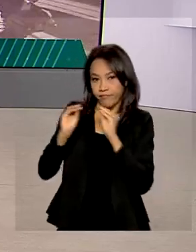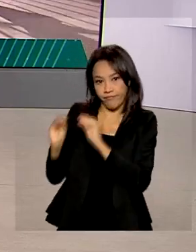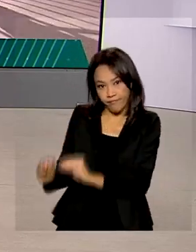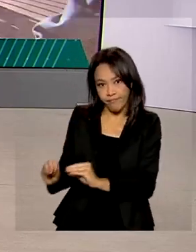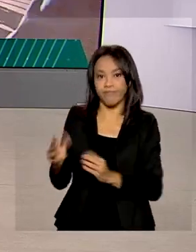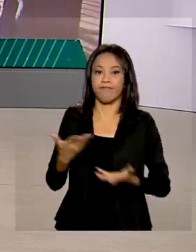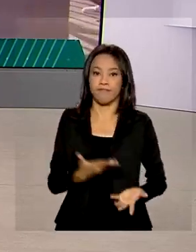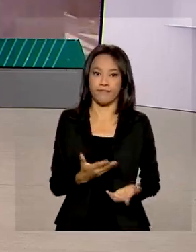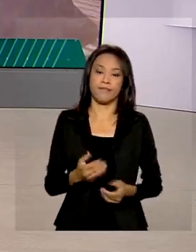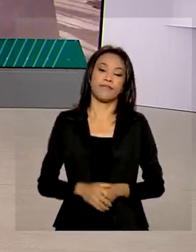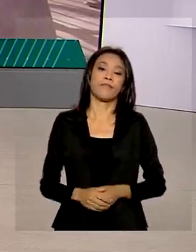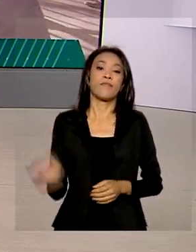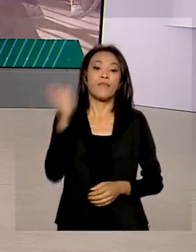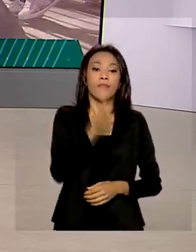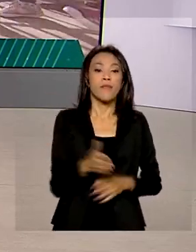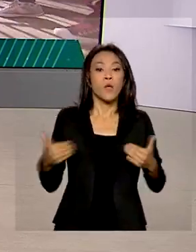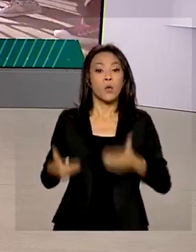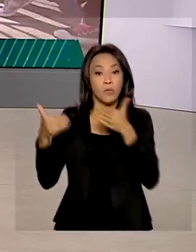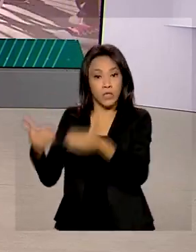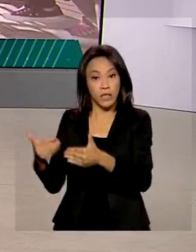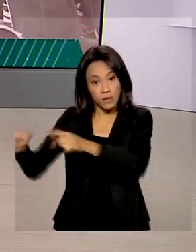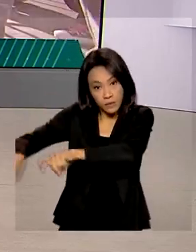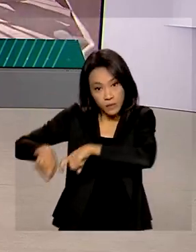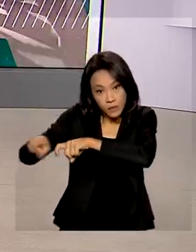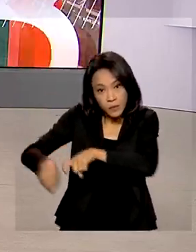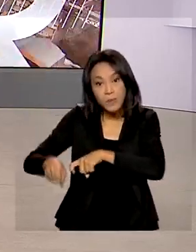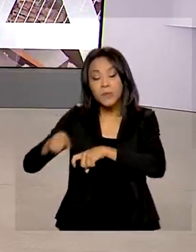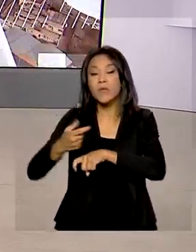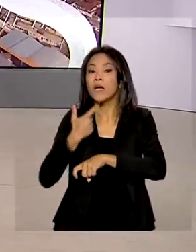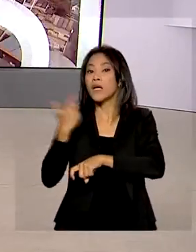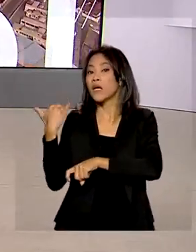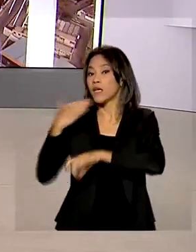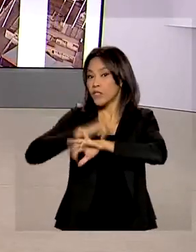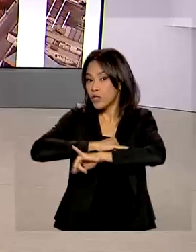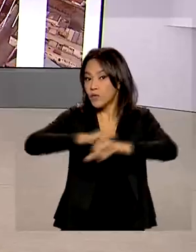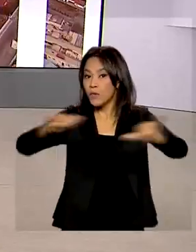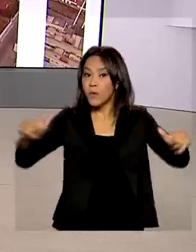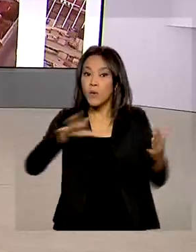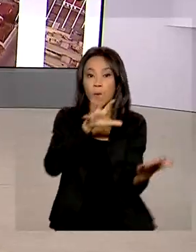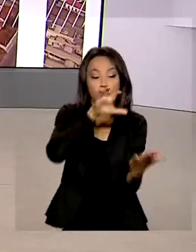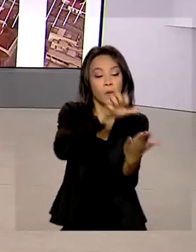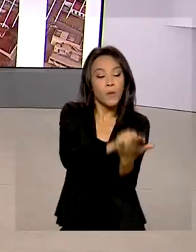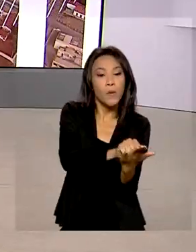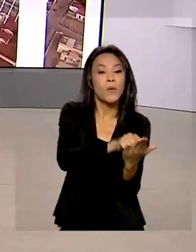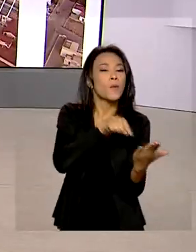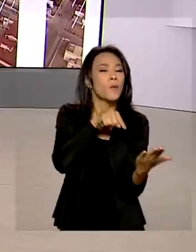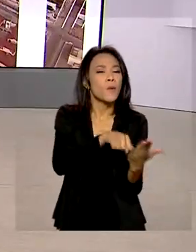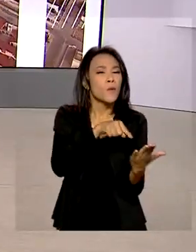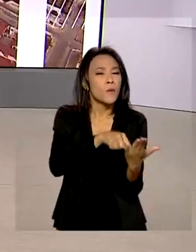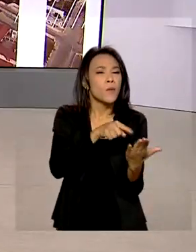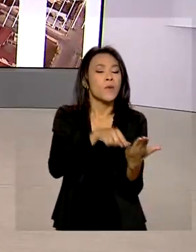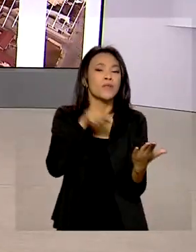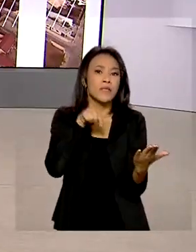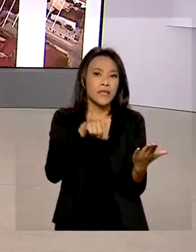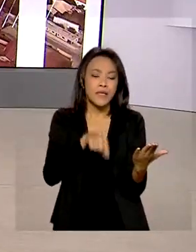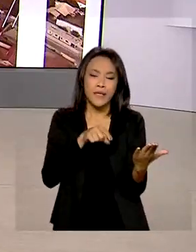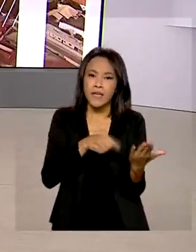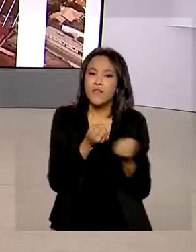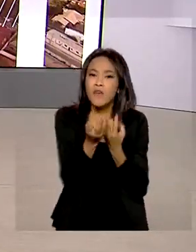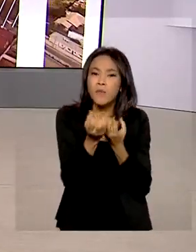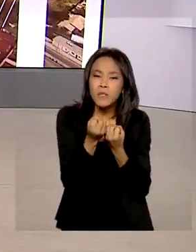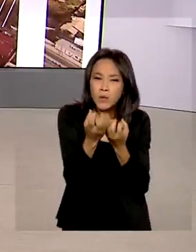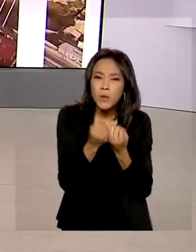O Ministério da Agricultura divulgou dados do Cadastro Ambiental Rural que reúne informações de ocupantes e